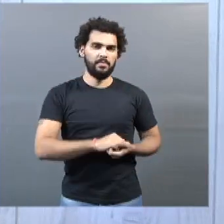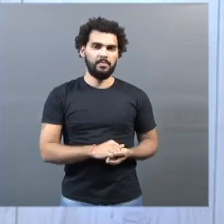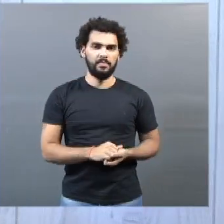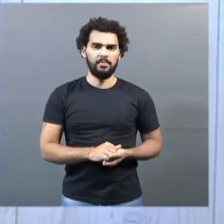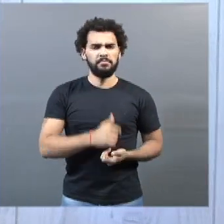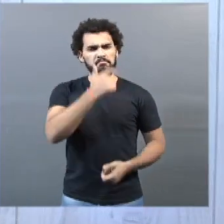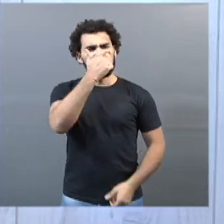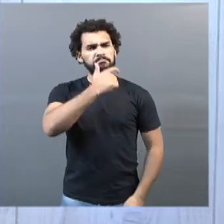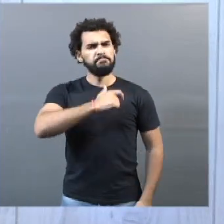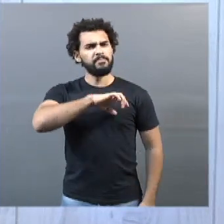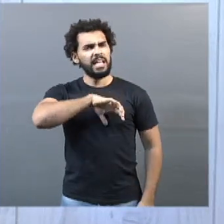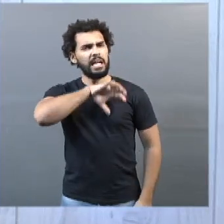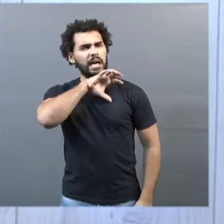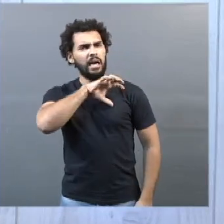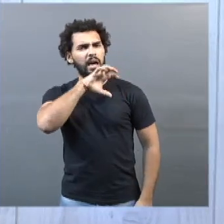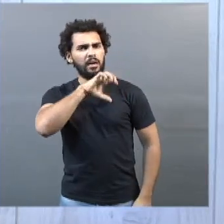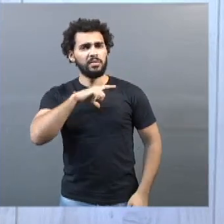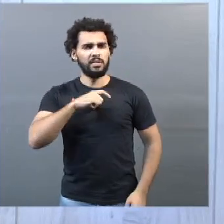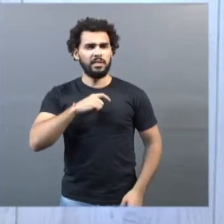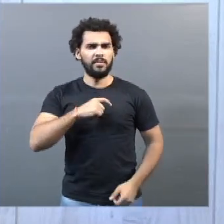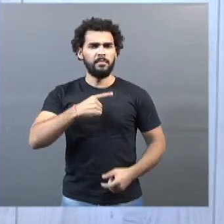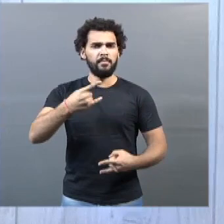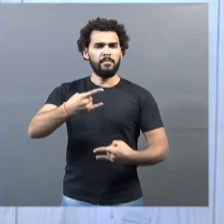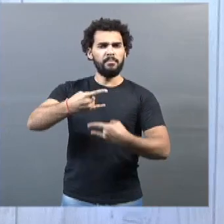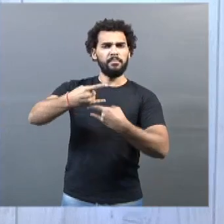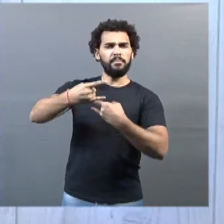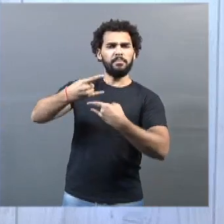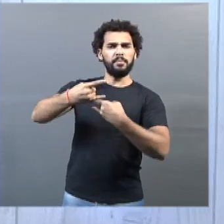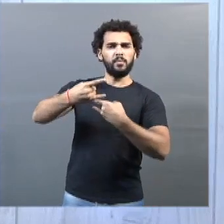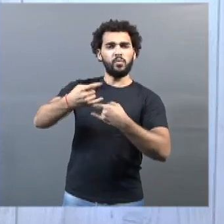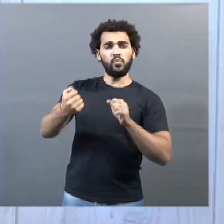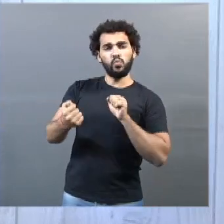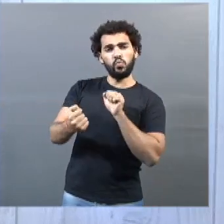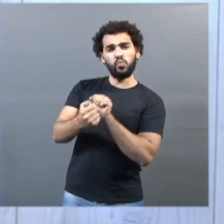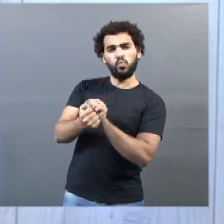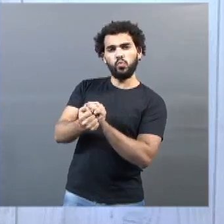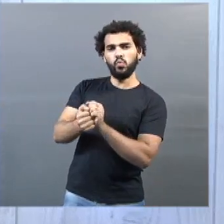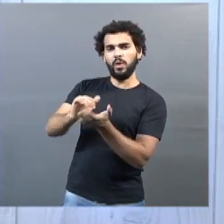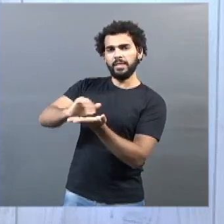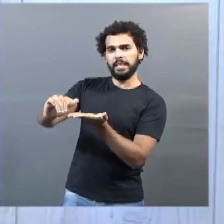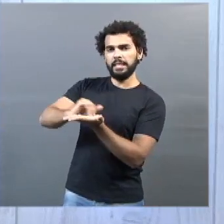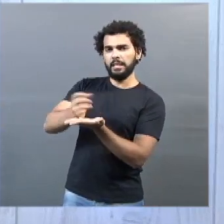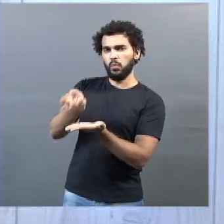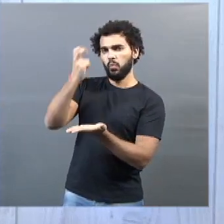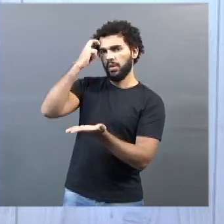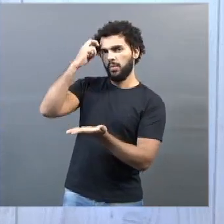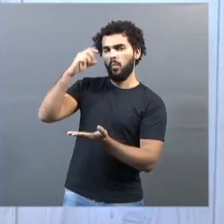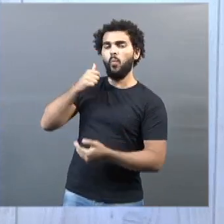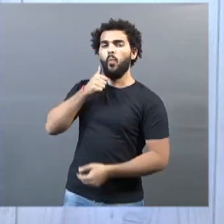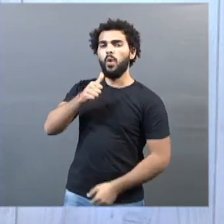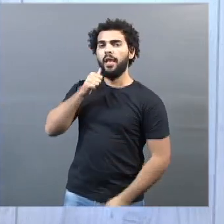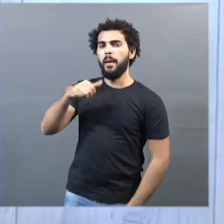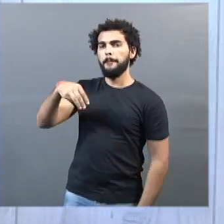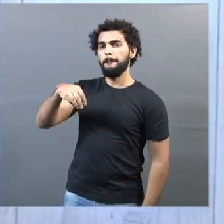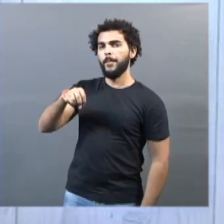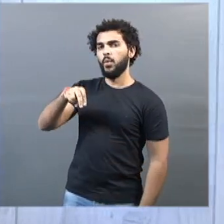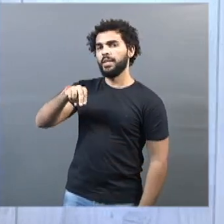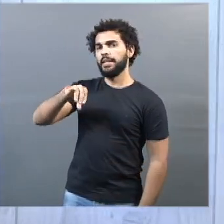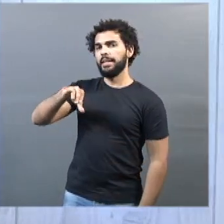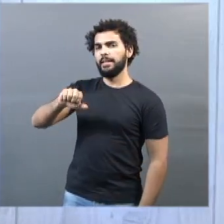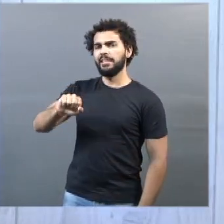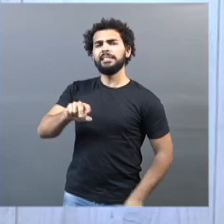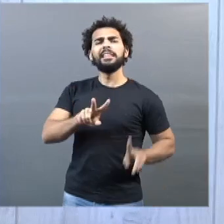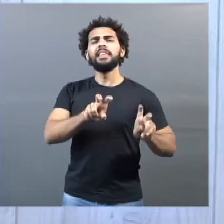live com a Secretária Municipal de Cultura, Mônica Debs, para falar sobre as obras anunciadas na